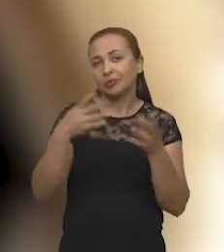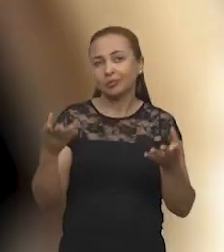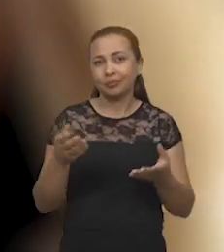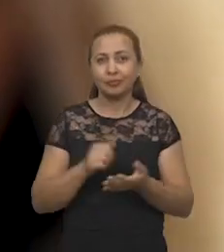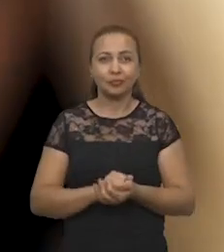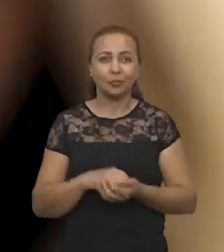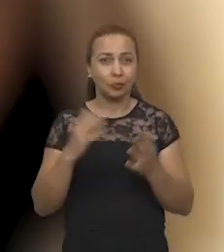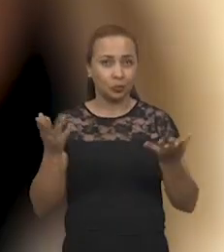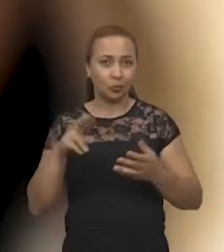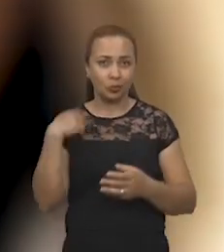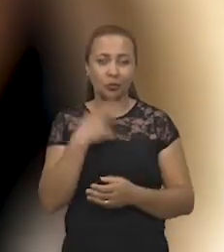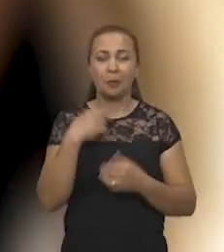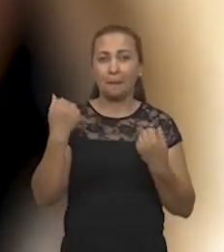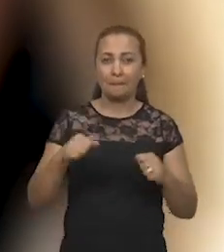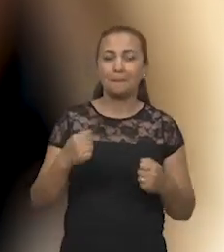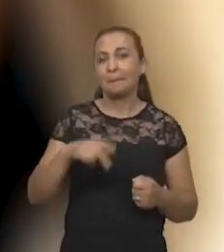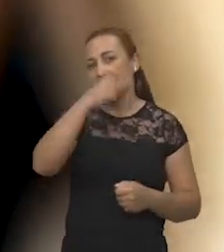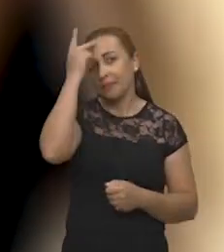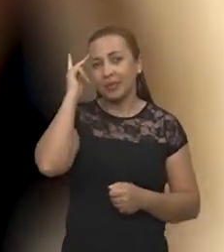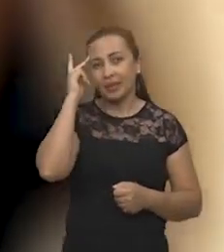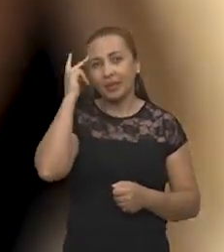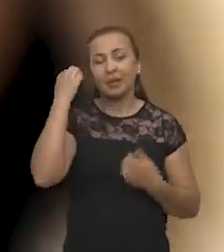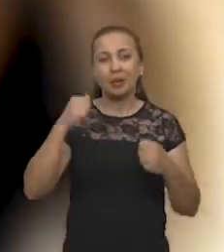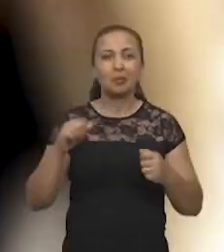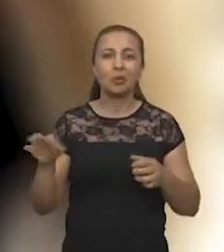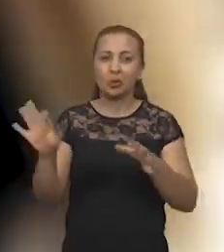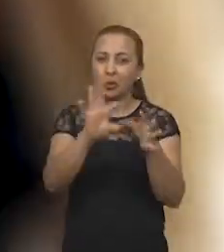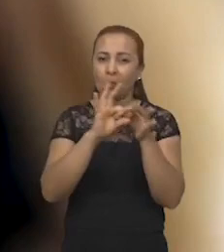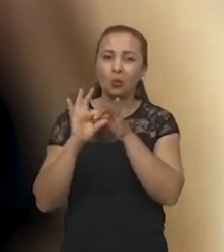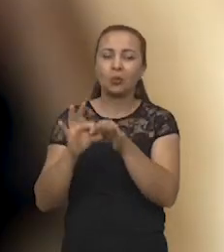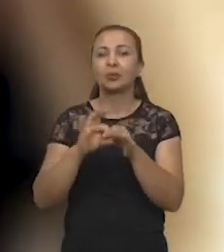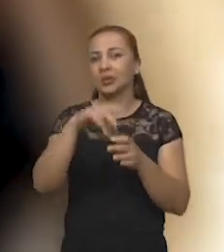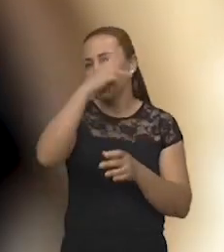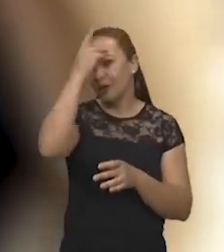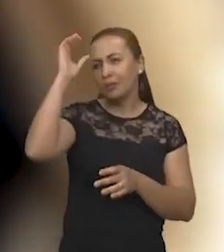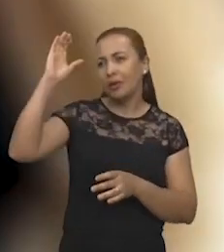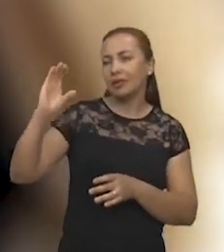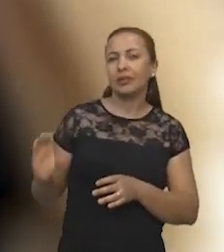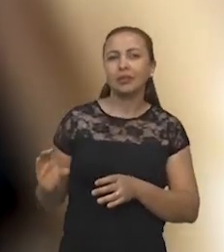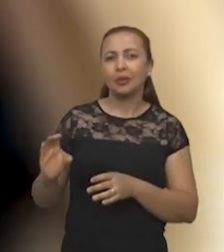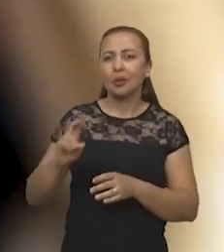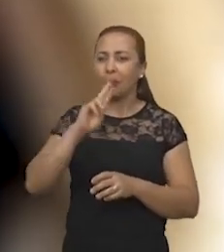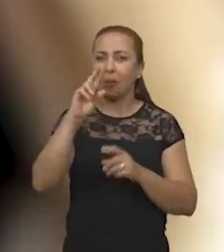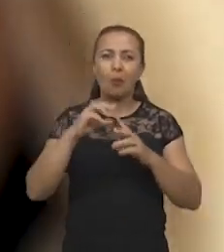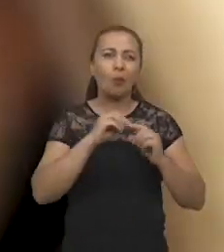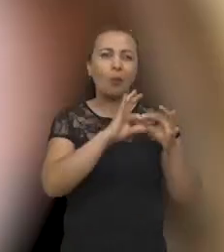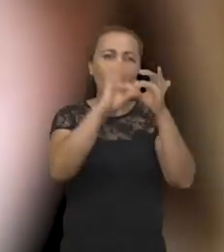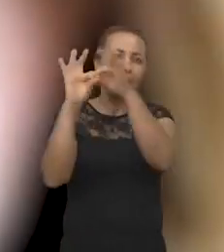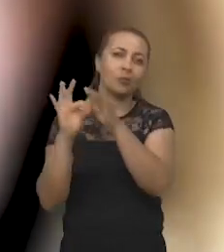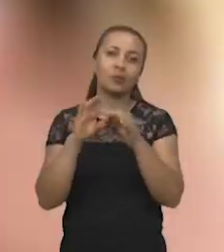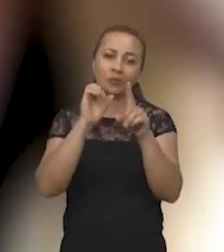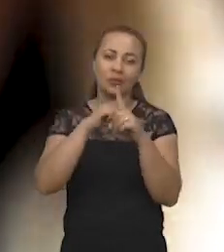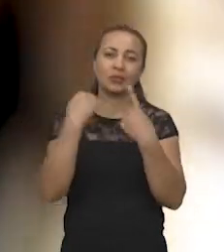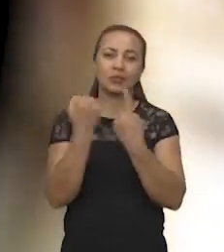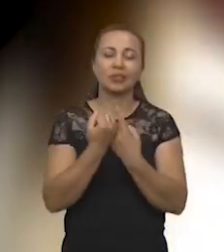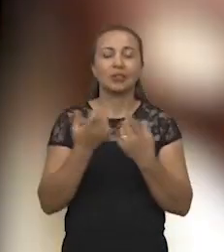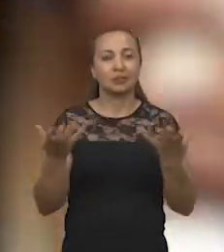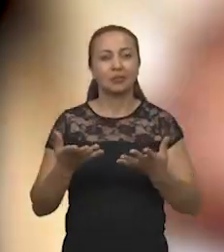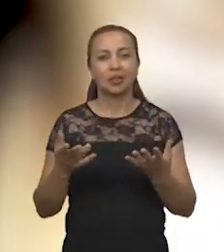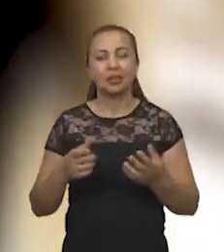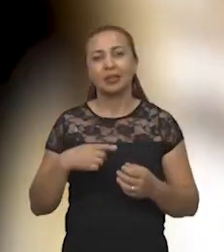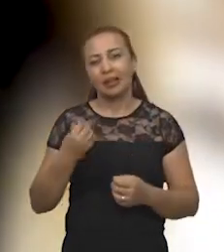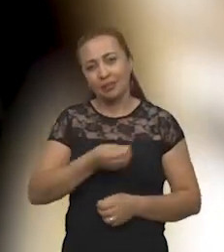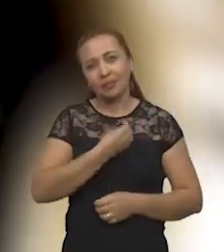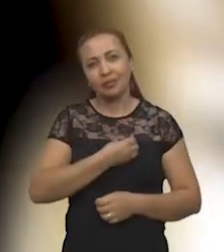Hoje nós precisamos de pessoas capazes de unir cidadãos e de unir a sociedade em torno de causas. Nós estamos vivendo um